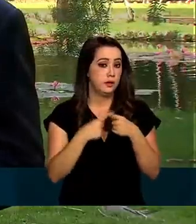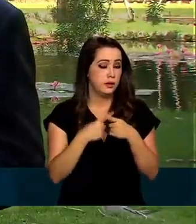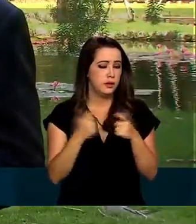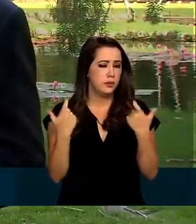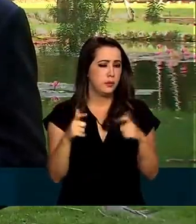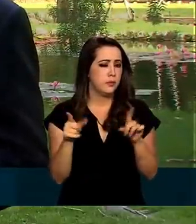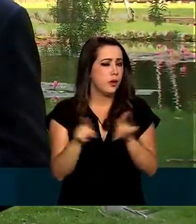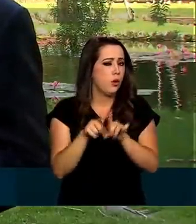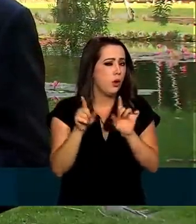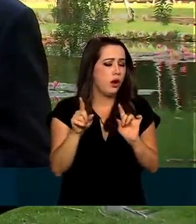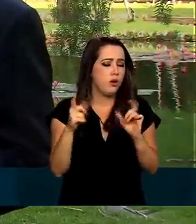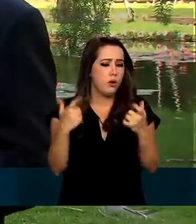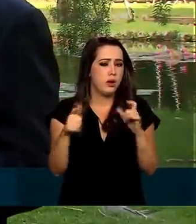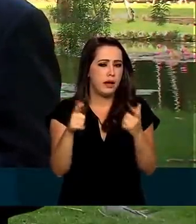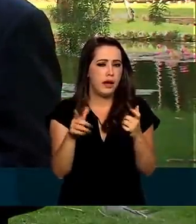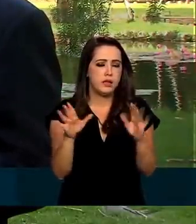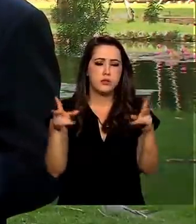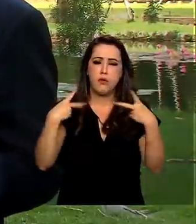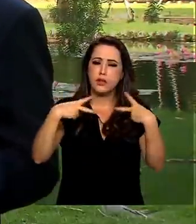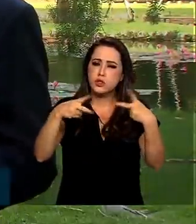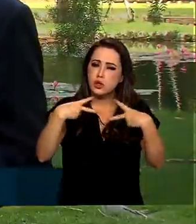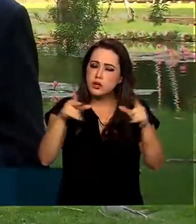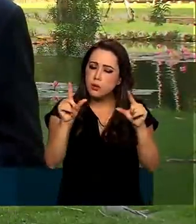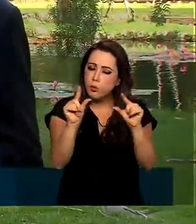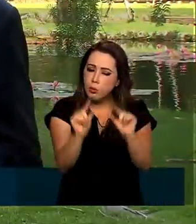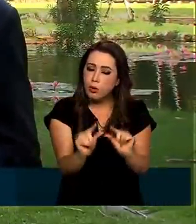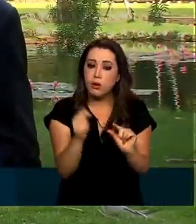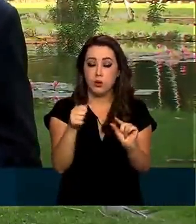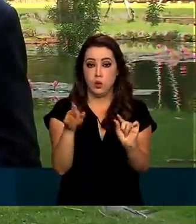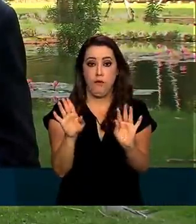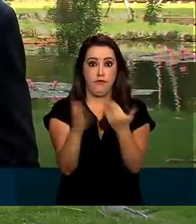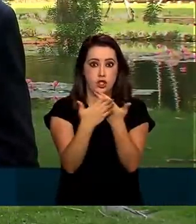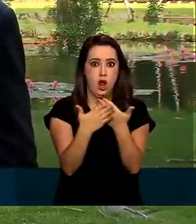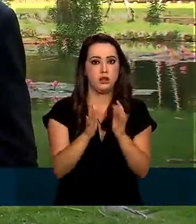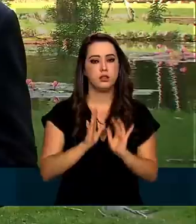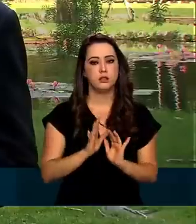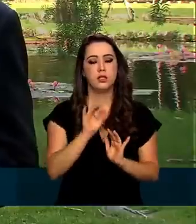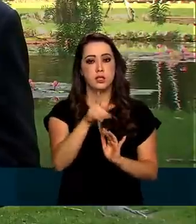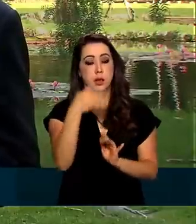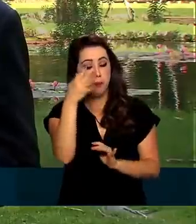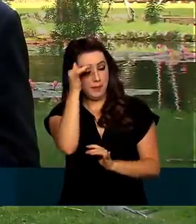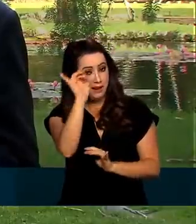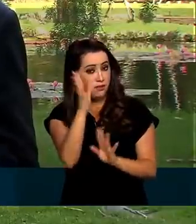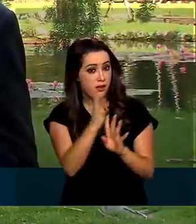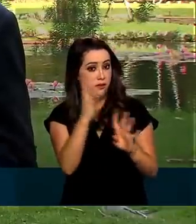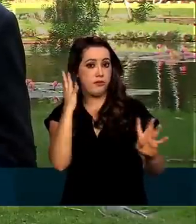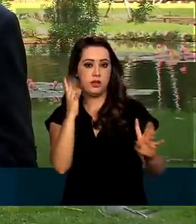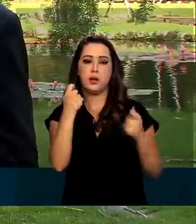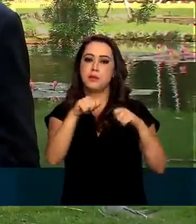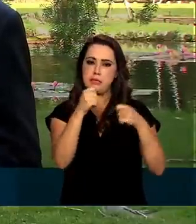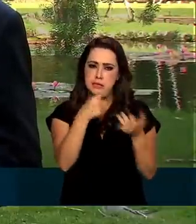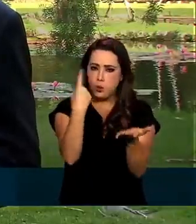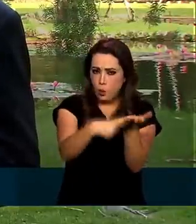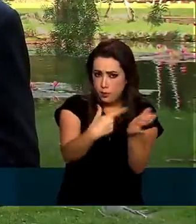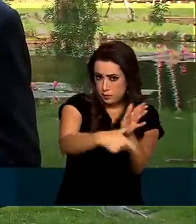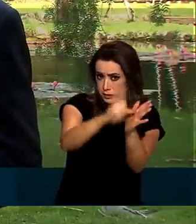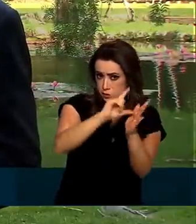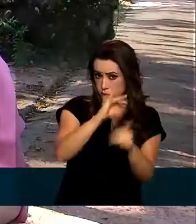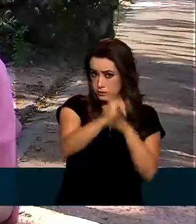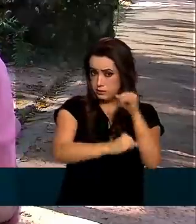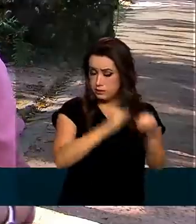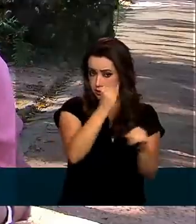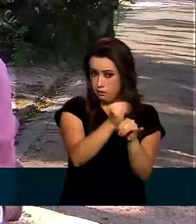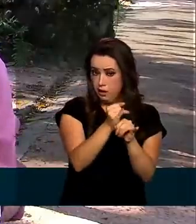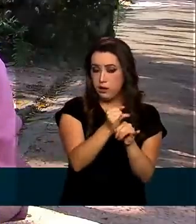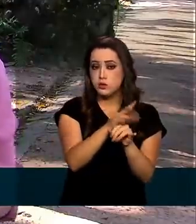fechados, como estufas e o museu. E para evitar filas na entrada do parque, as visitas precisam ser agendadas pela internet.